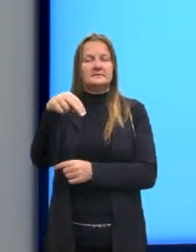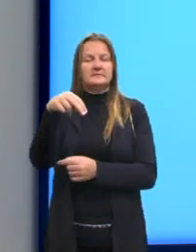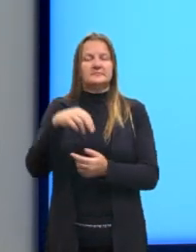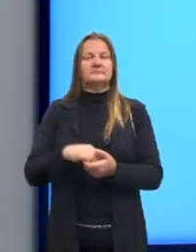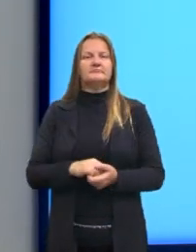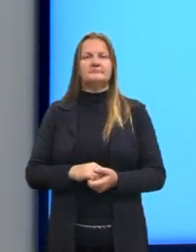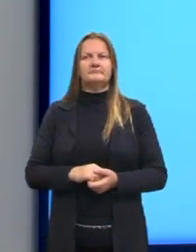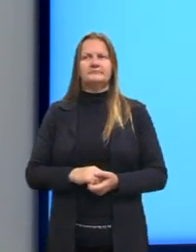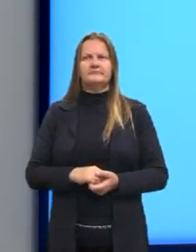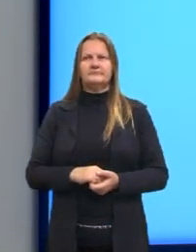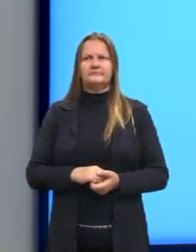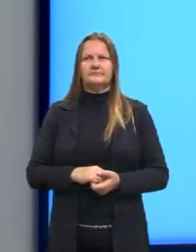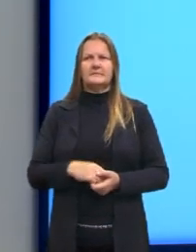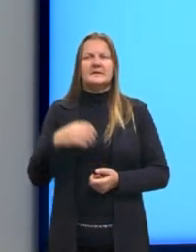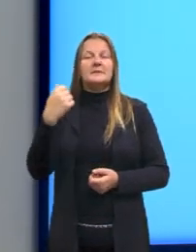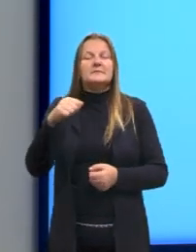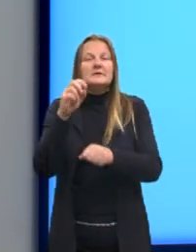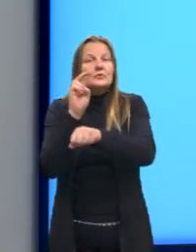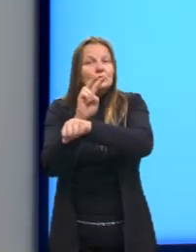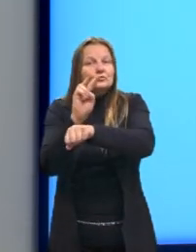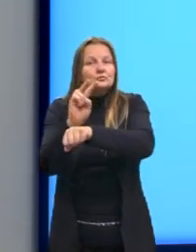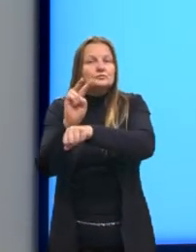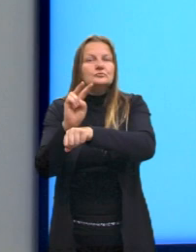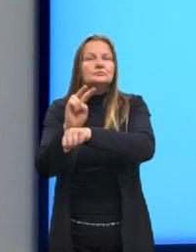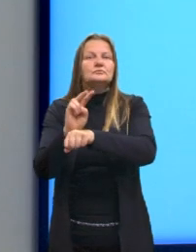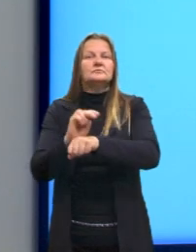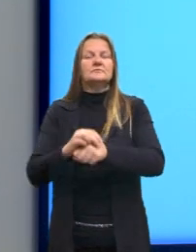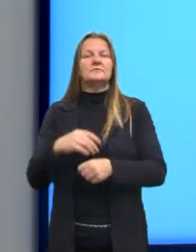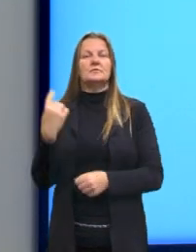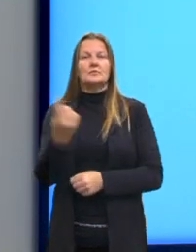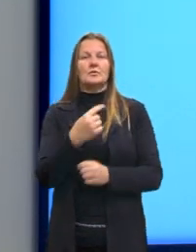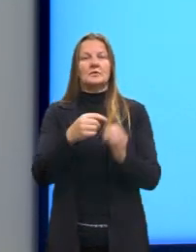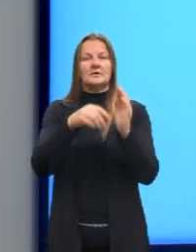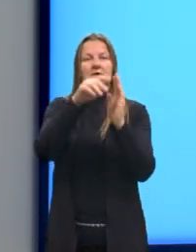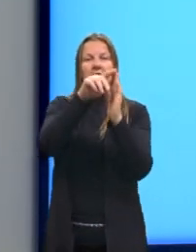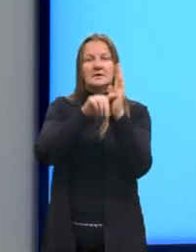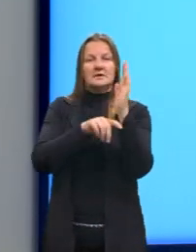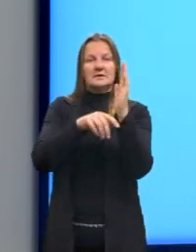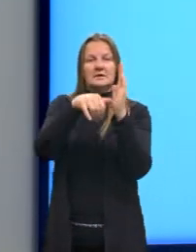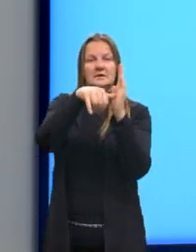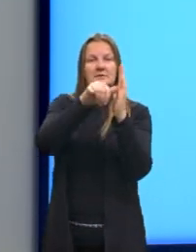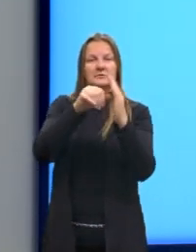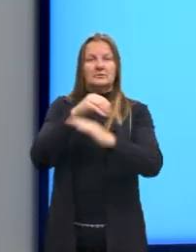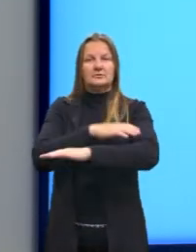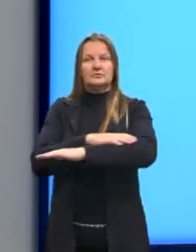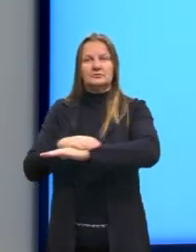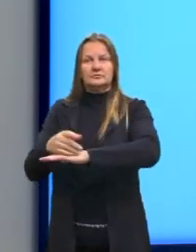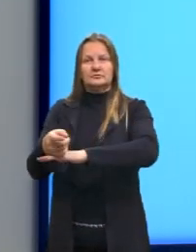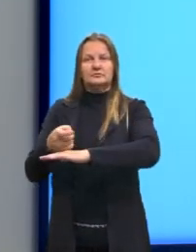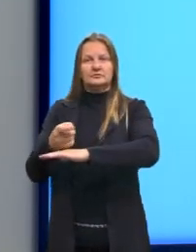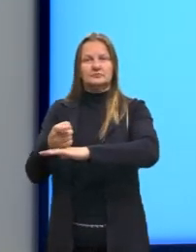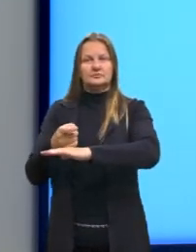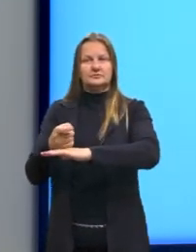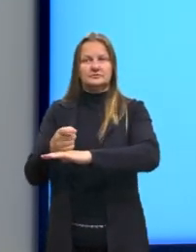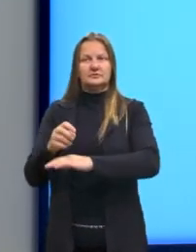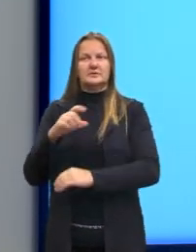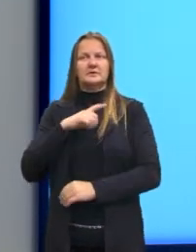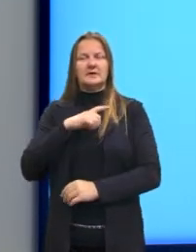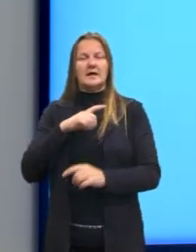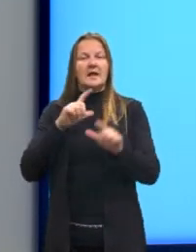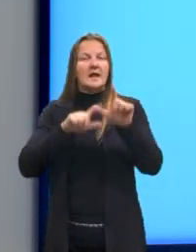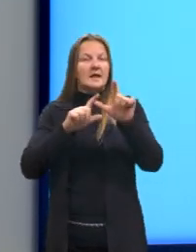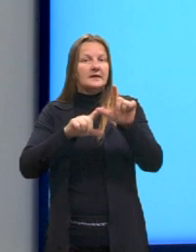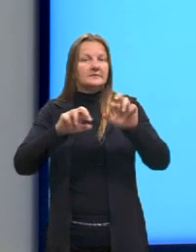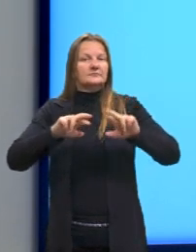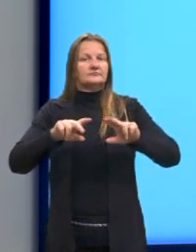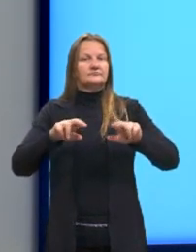Só que aqui a gente precisa cuidar o seguinte, os nossos eixos X e Y, né, nós vamos utilizar uma letrinha diferente,